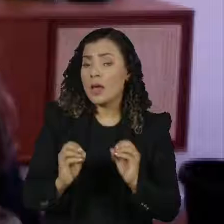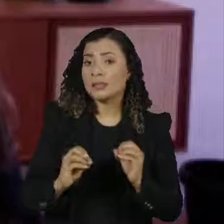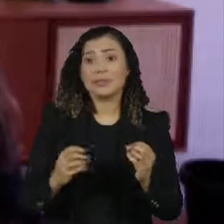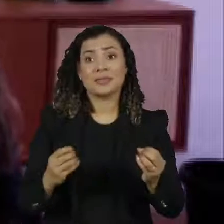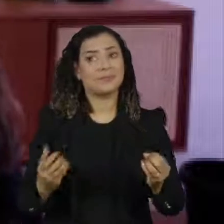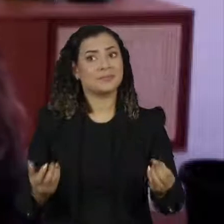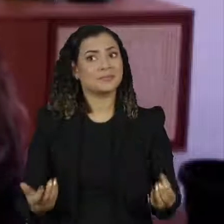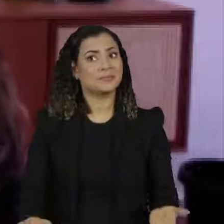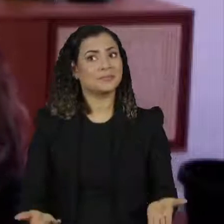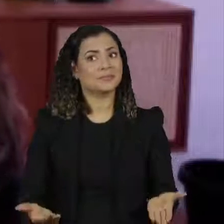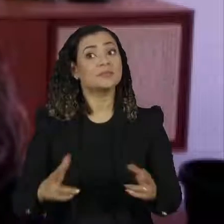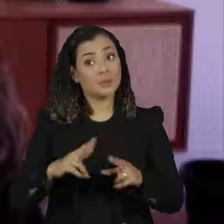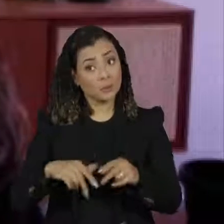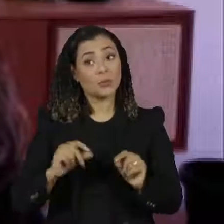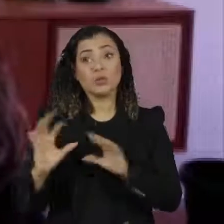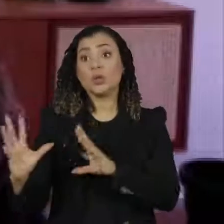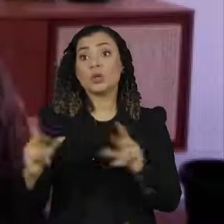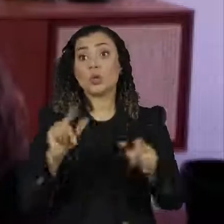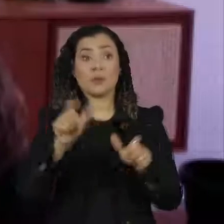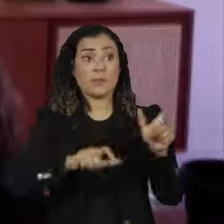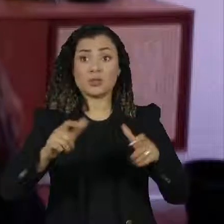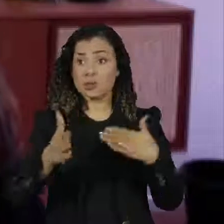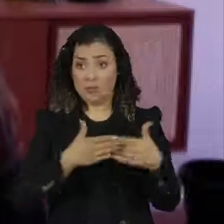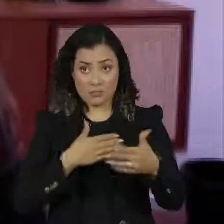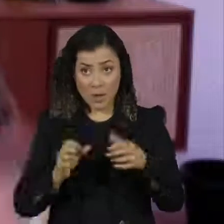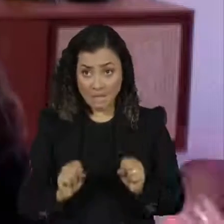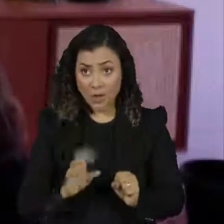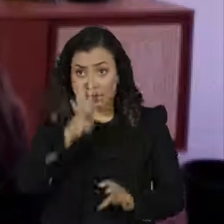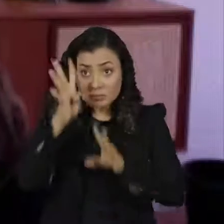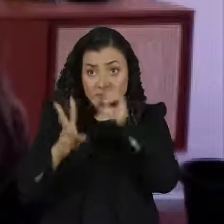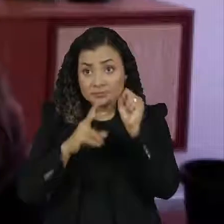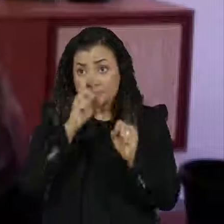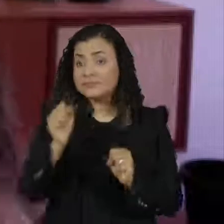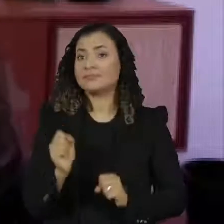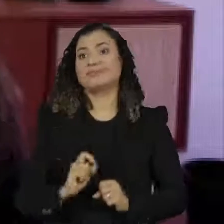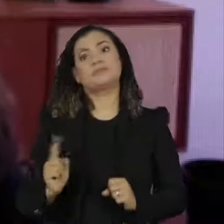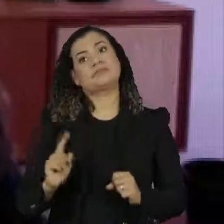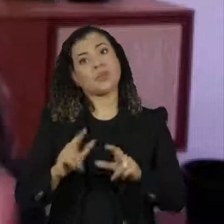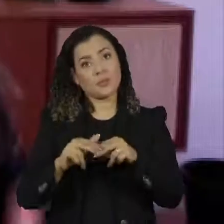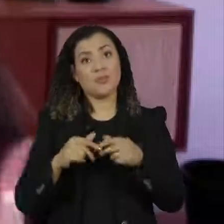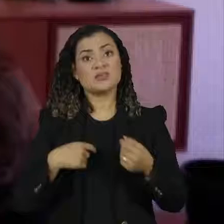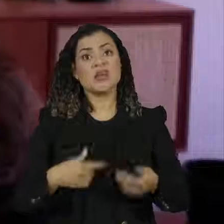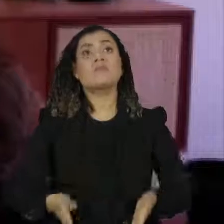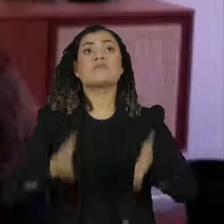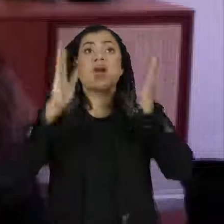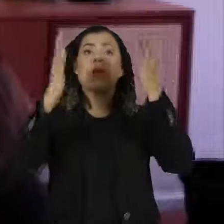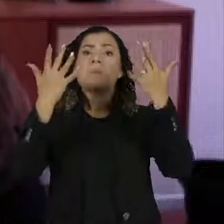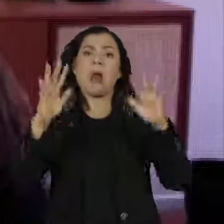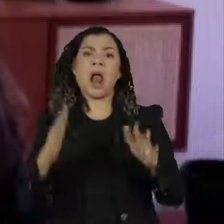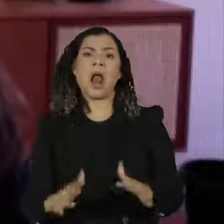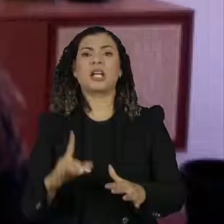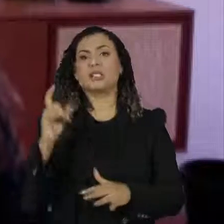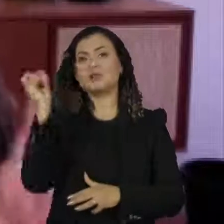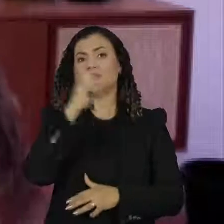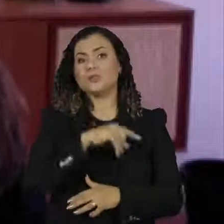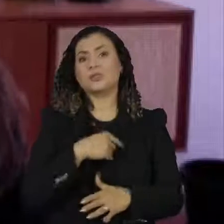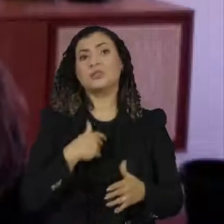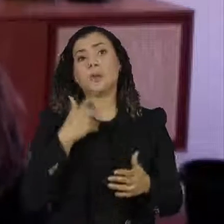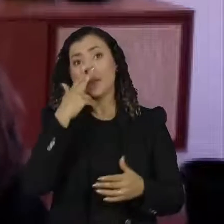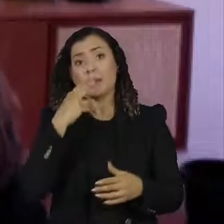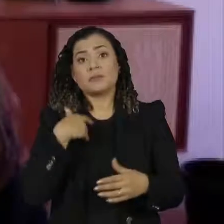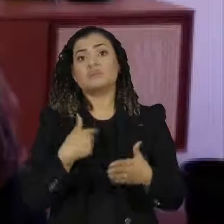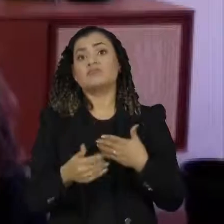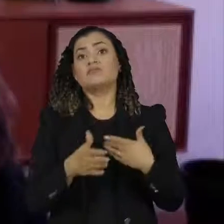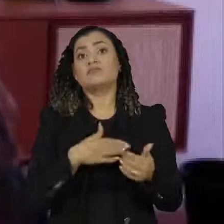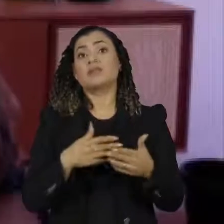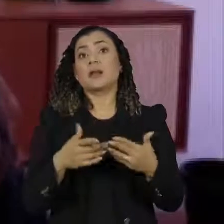e que isso permite, então, que toda e qualquer pessoa faça isso, porque depois, como é impossível de demolir, ou é difícil demolir, se cria uma situação,